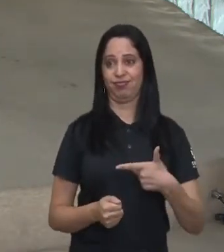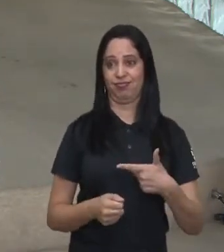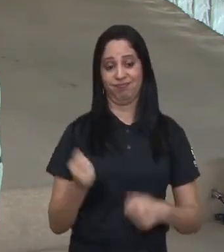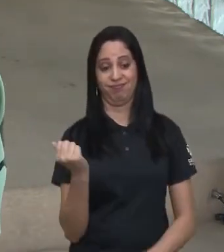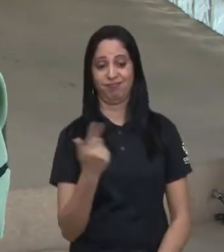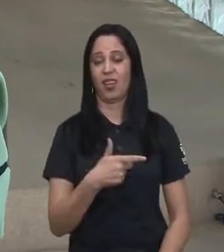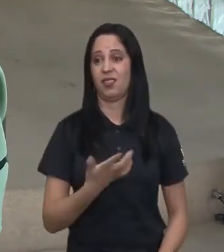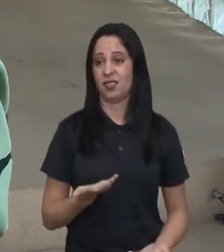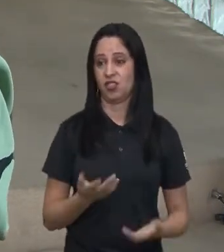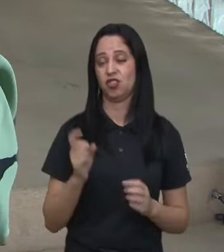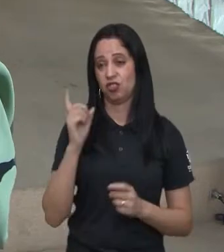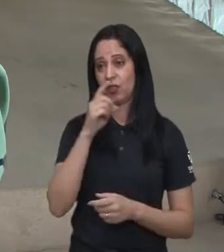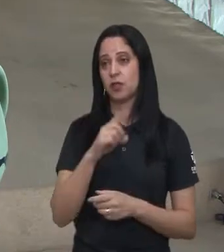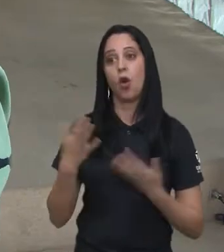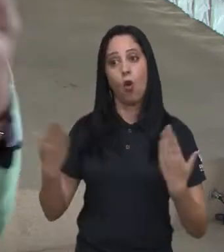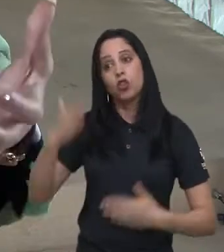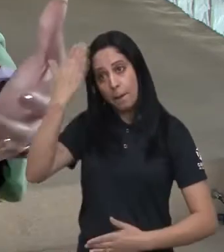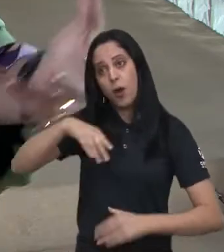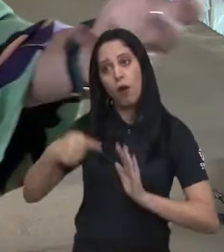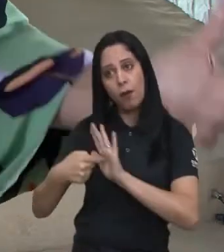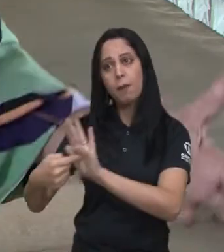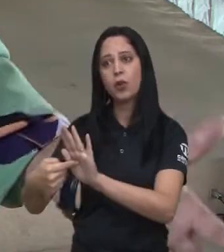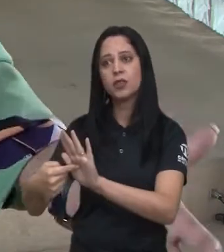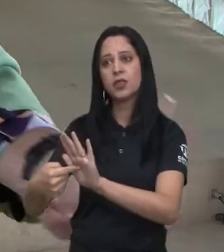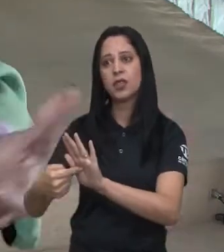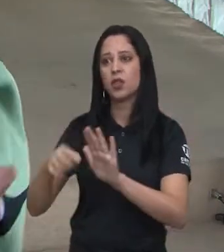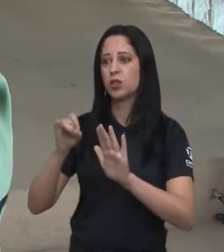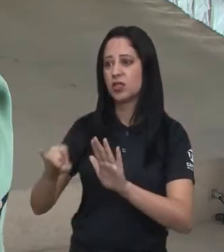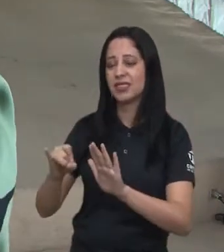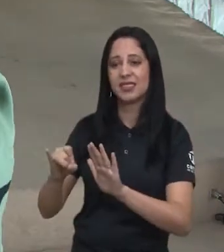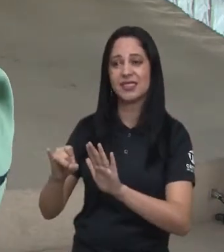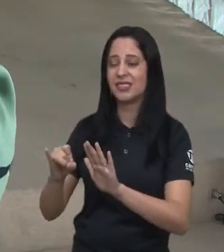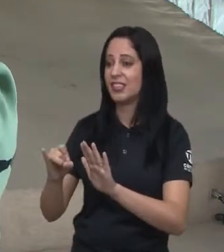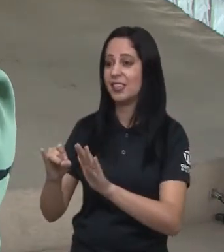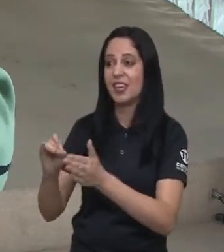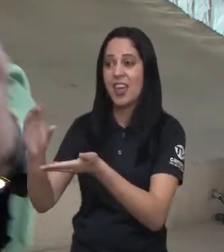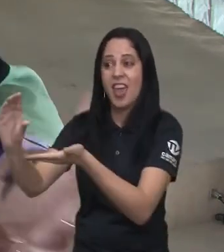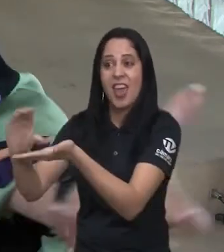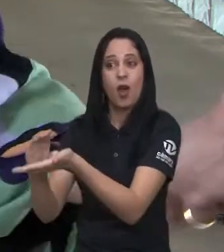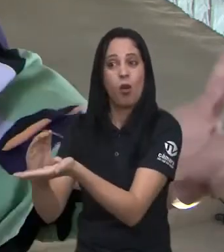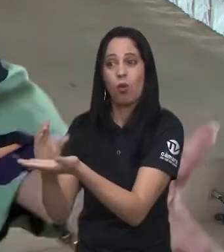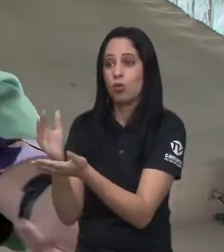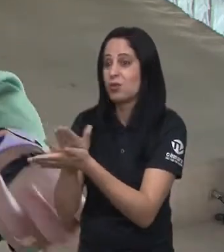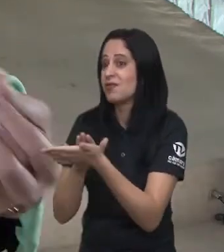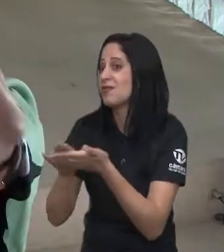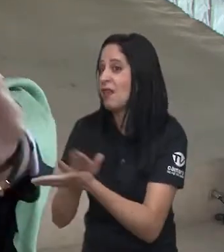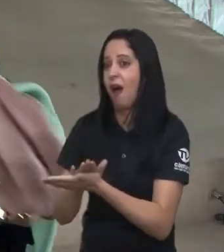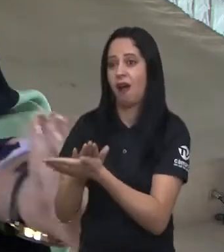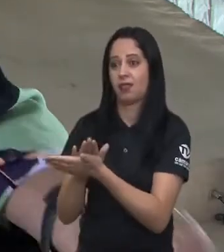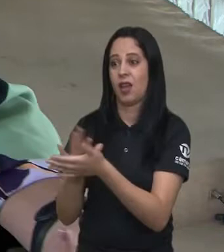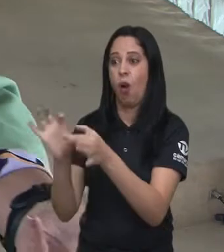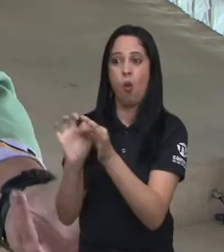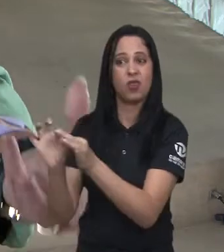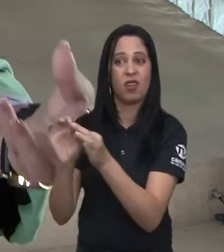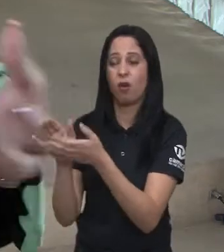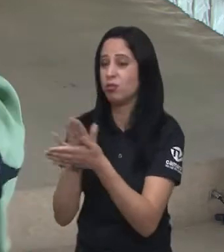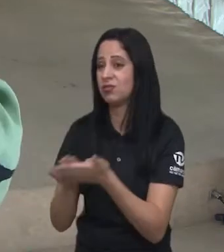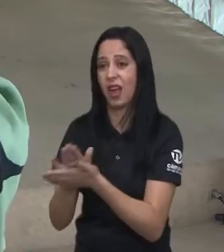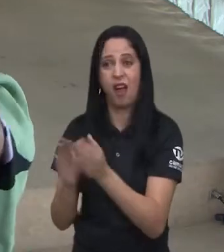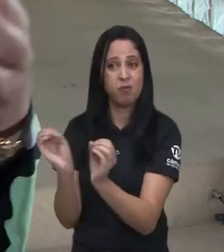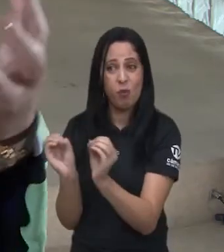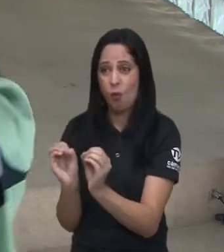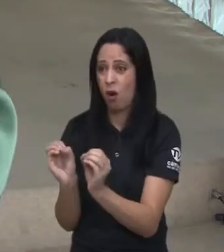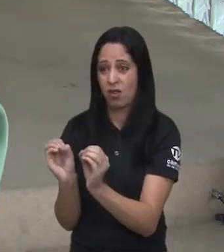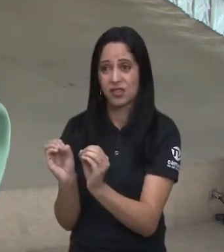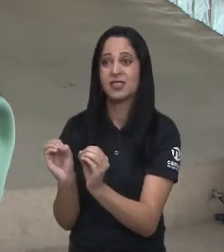no final do mês, né? Então, hoje nós provamos com os números que sem essas ações, sem essas emendas, sem